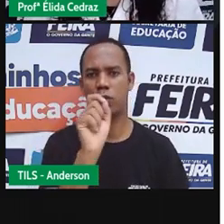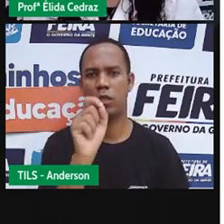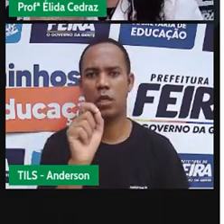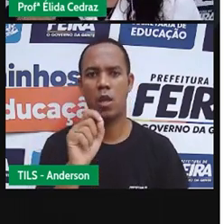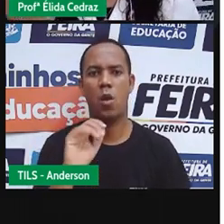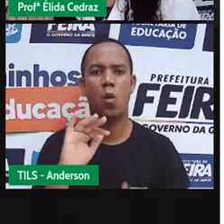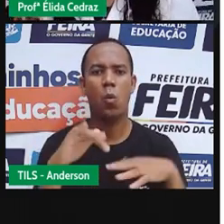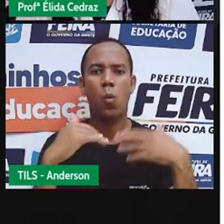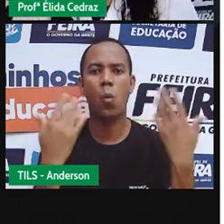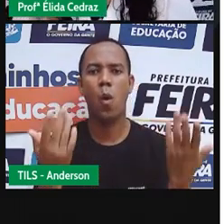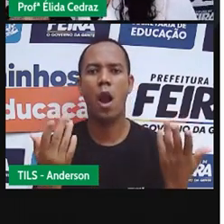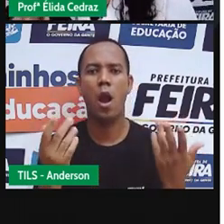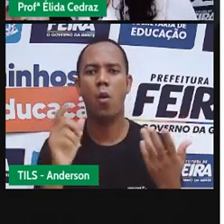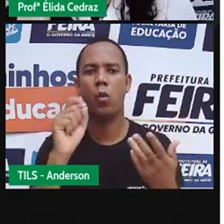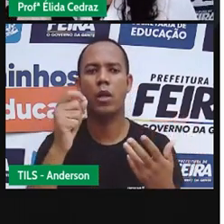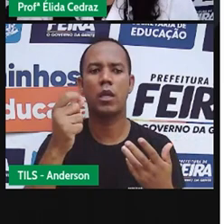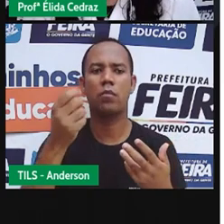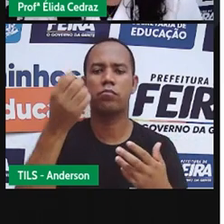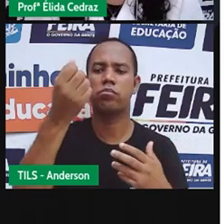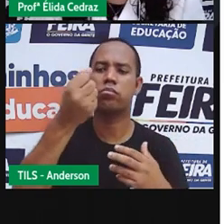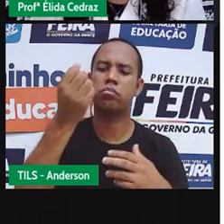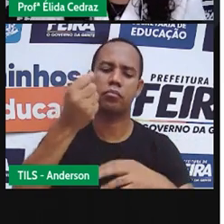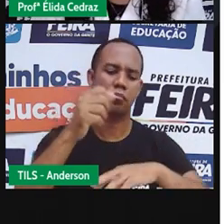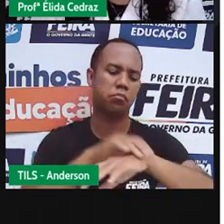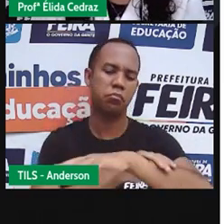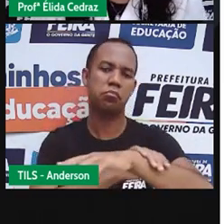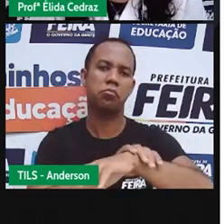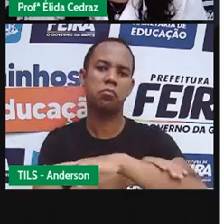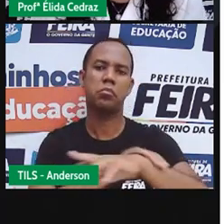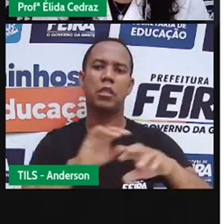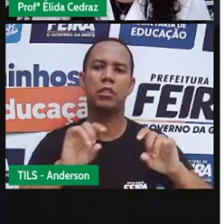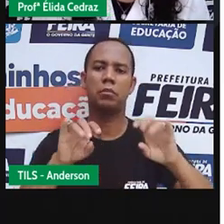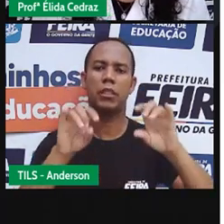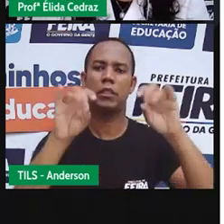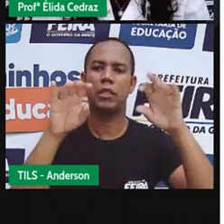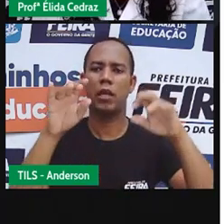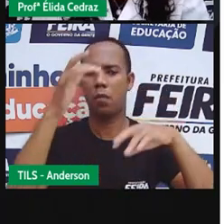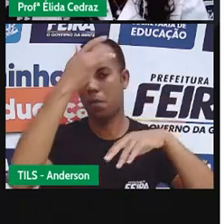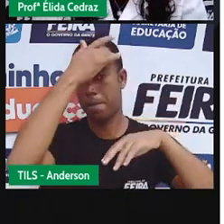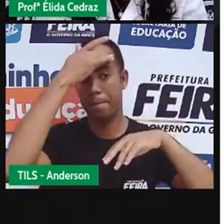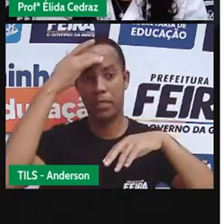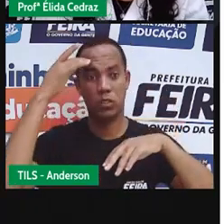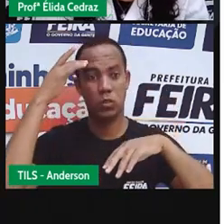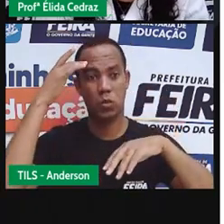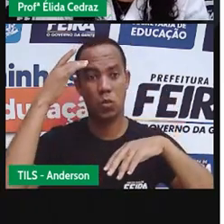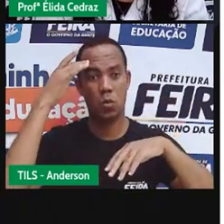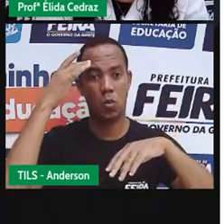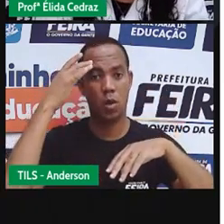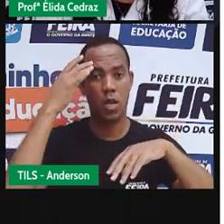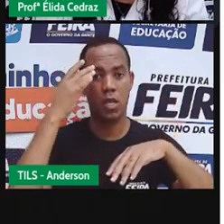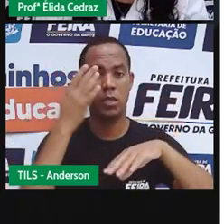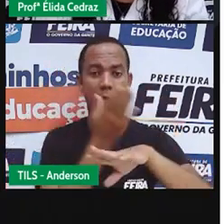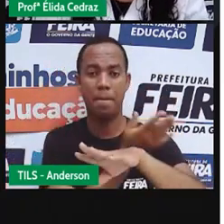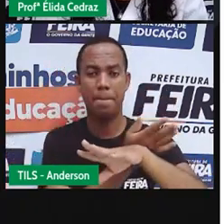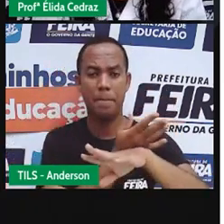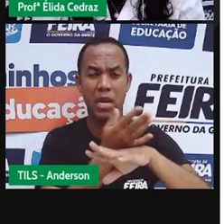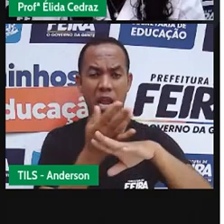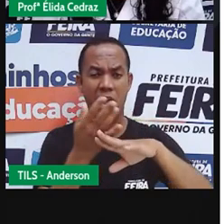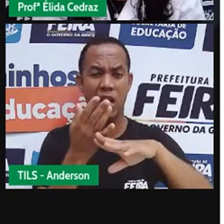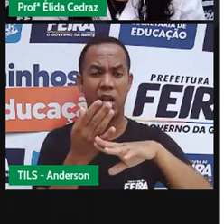fator de filtro solar específico. As pessoas de pele bem clara,